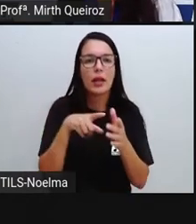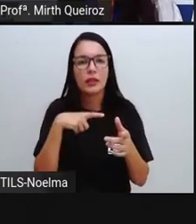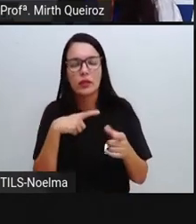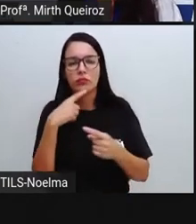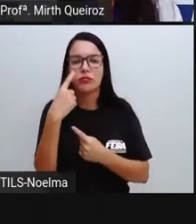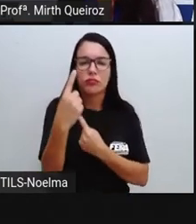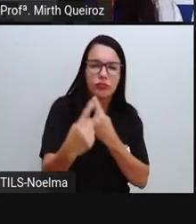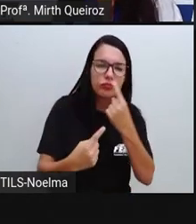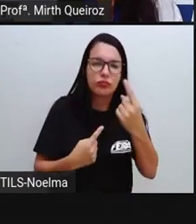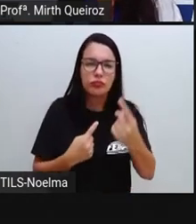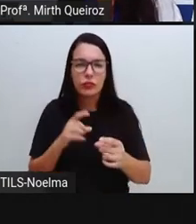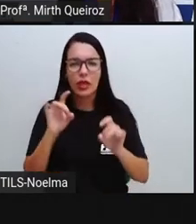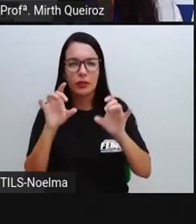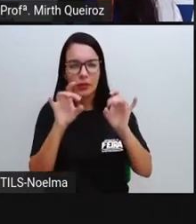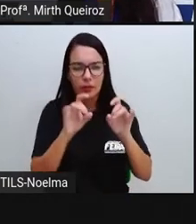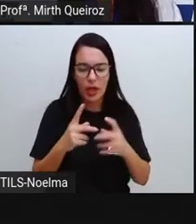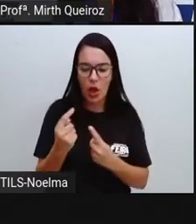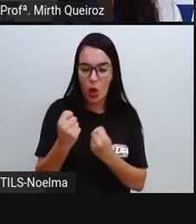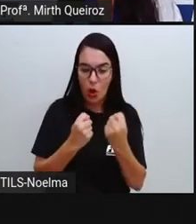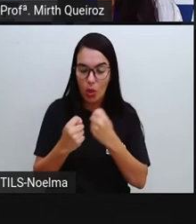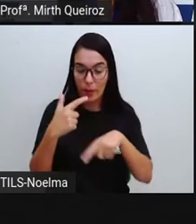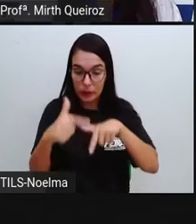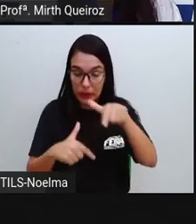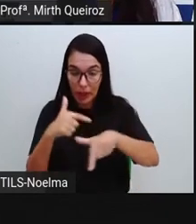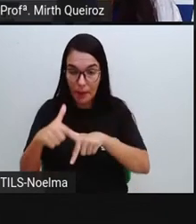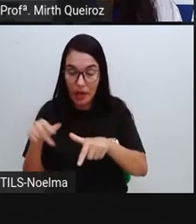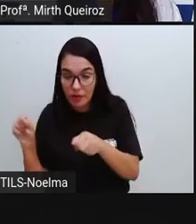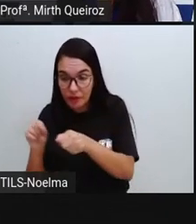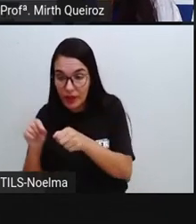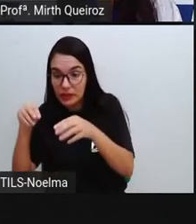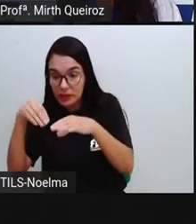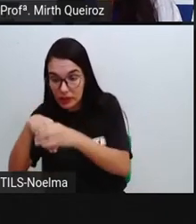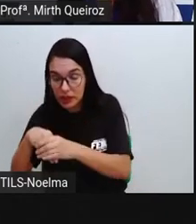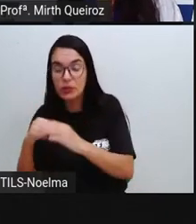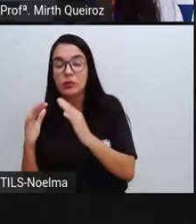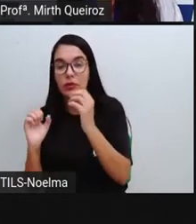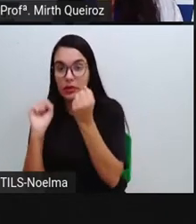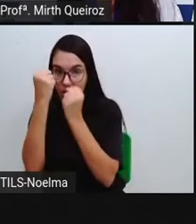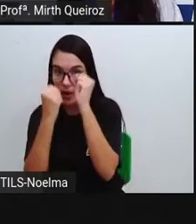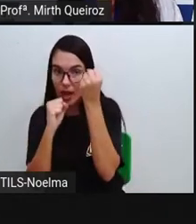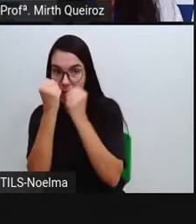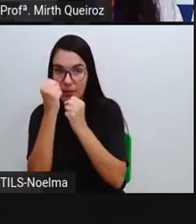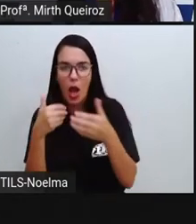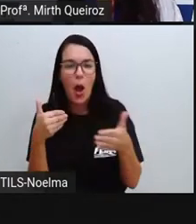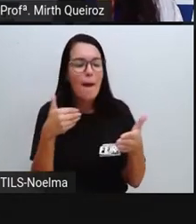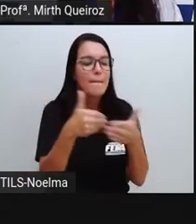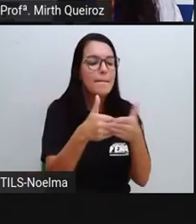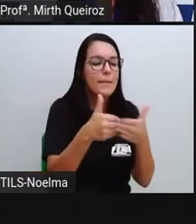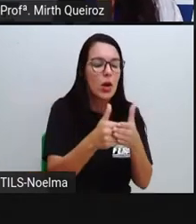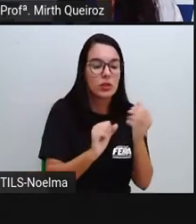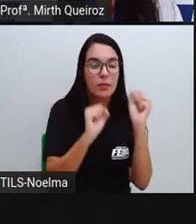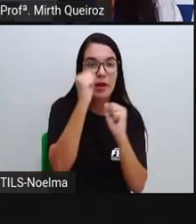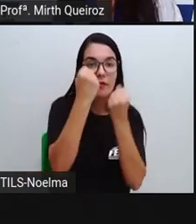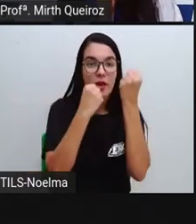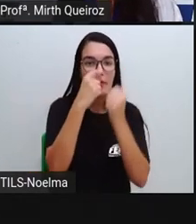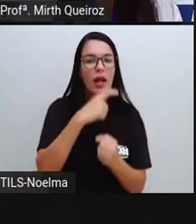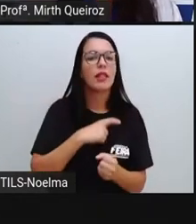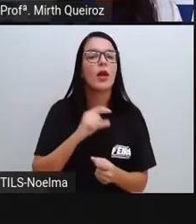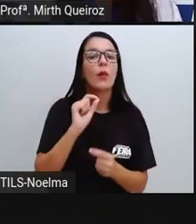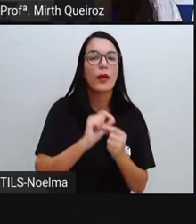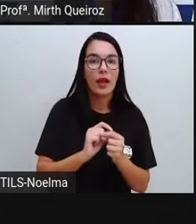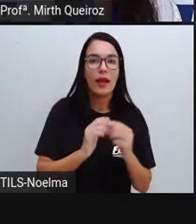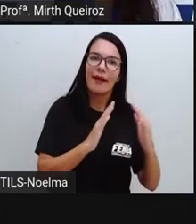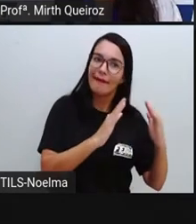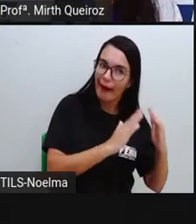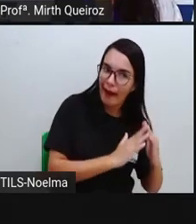de acordo com as atividades econômicas desenvolvidas naquele local. Próximo às fábricas vai haver o quê? Vão haver